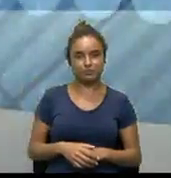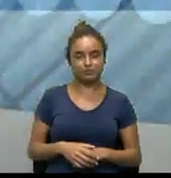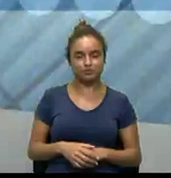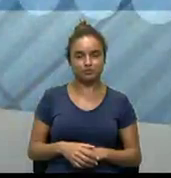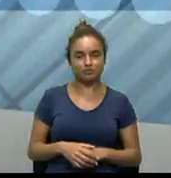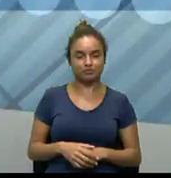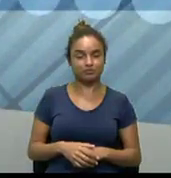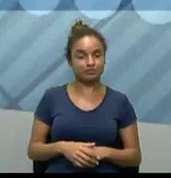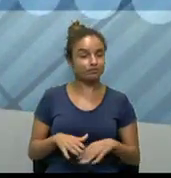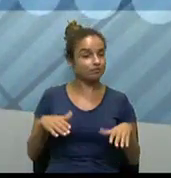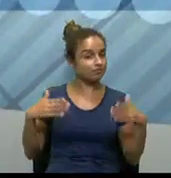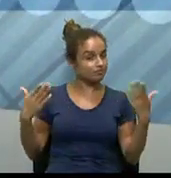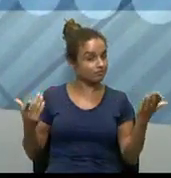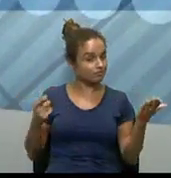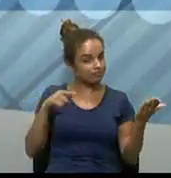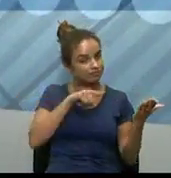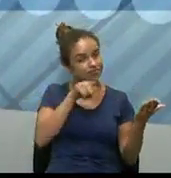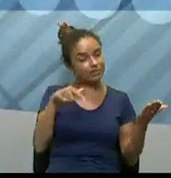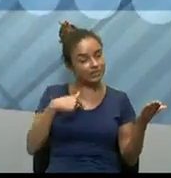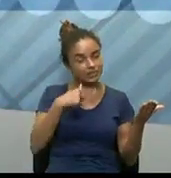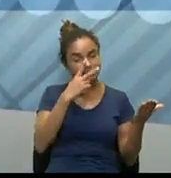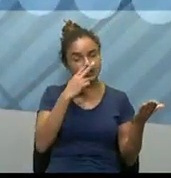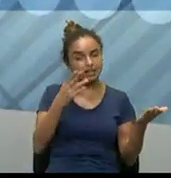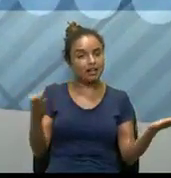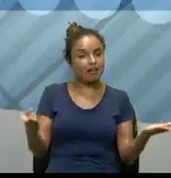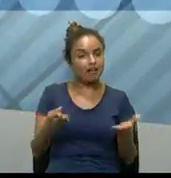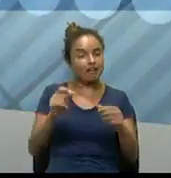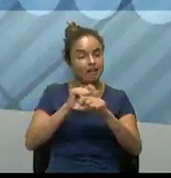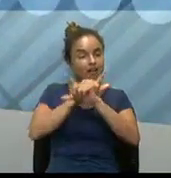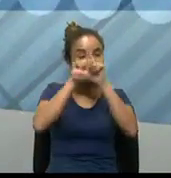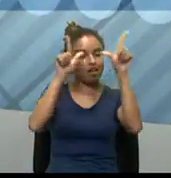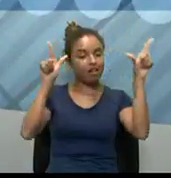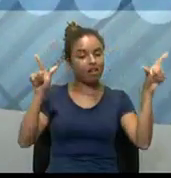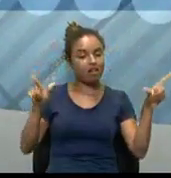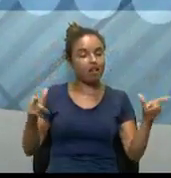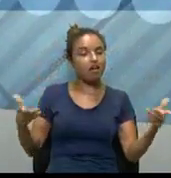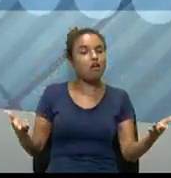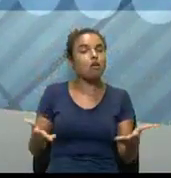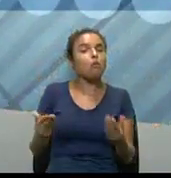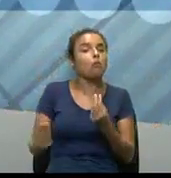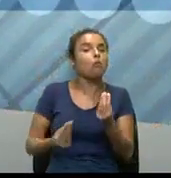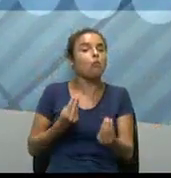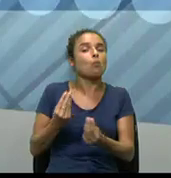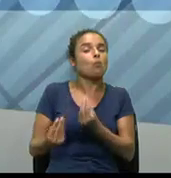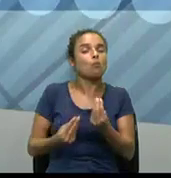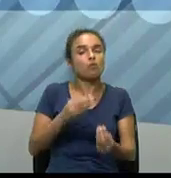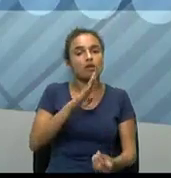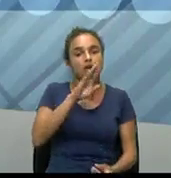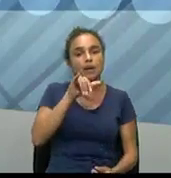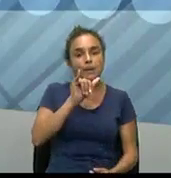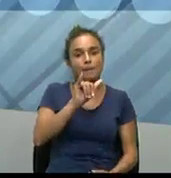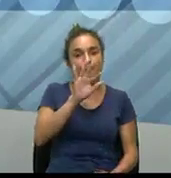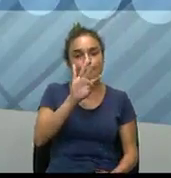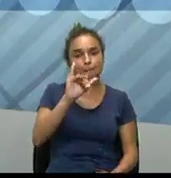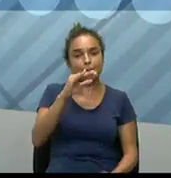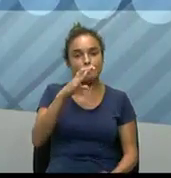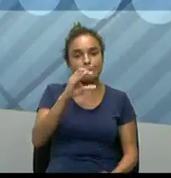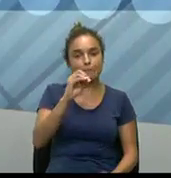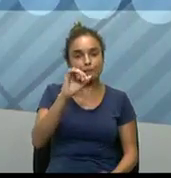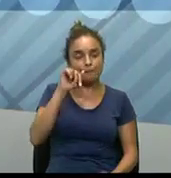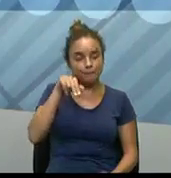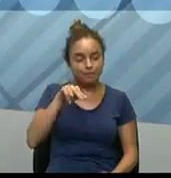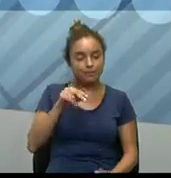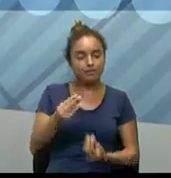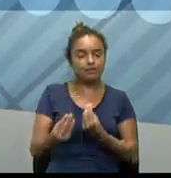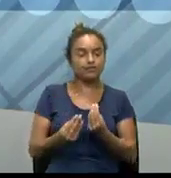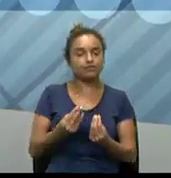E aí, pessoal? Eu acho que agora fica mais claro como funcionam as bitcoins. aí uma complexa